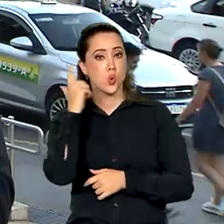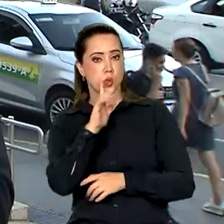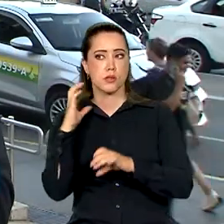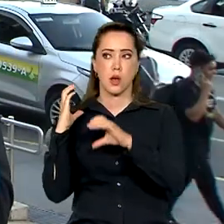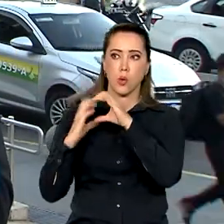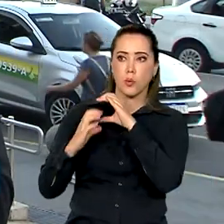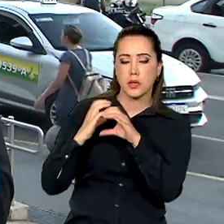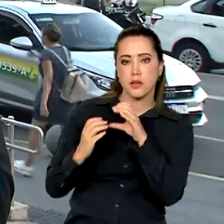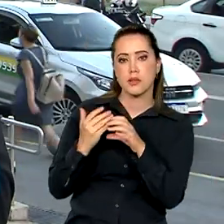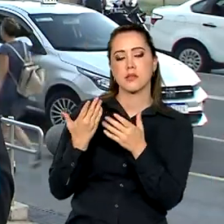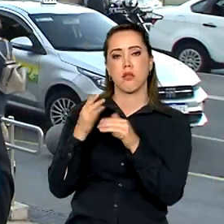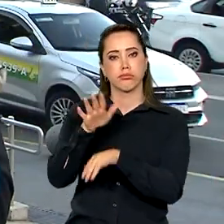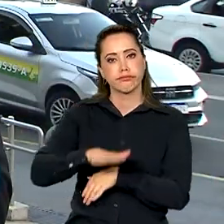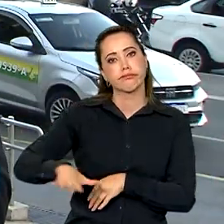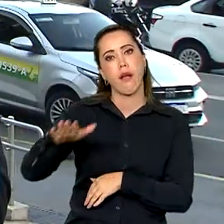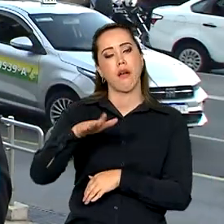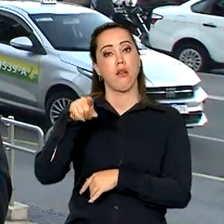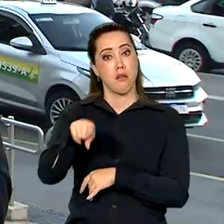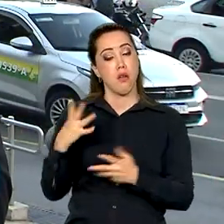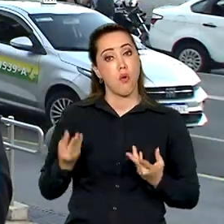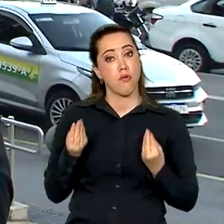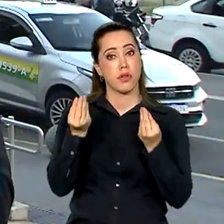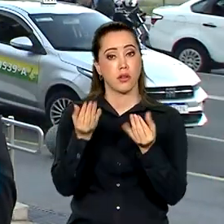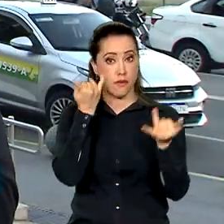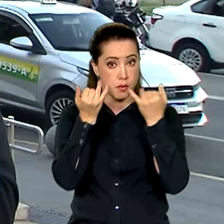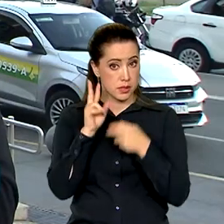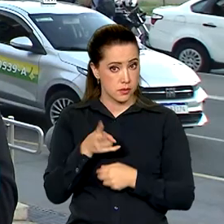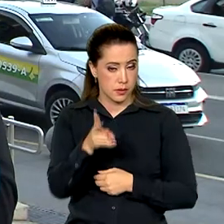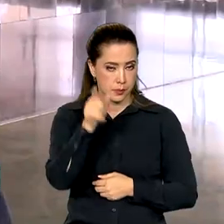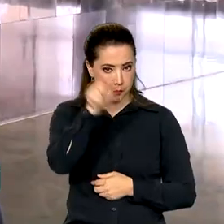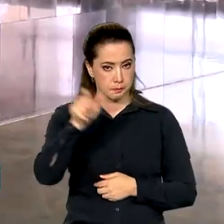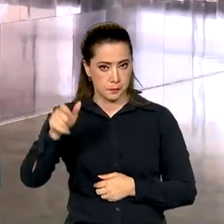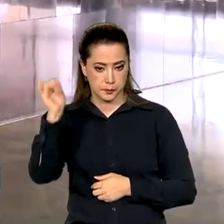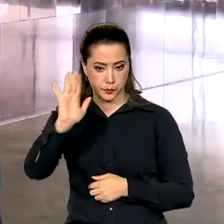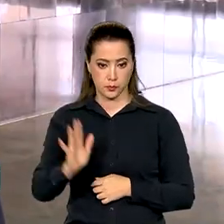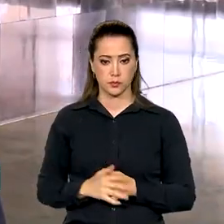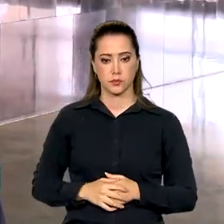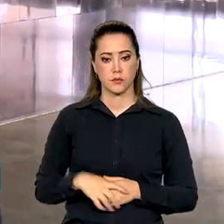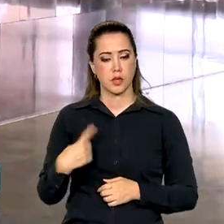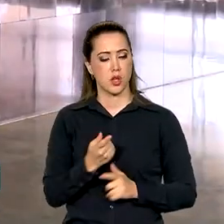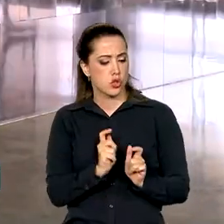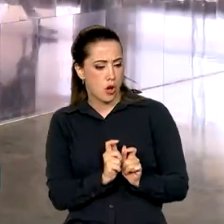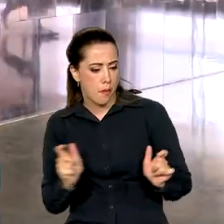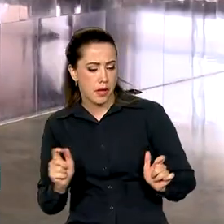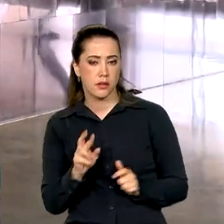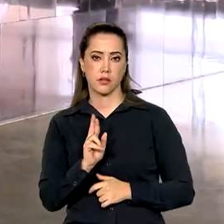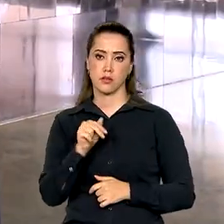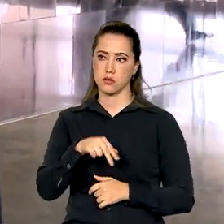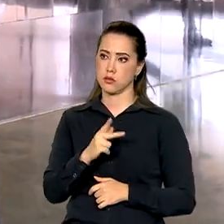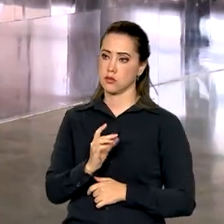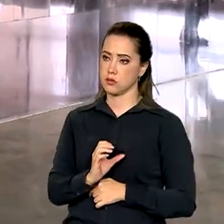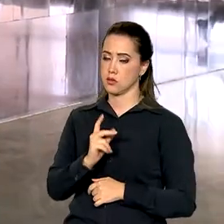comunicação pública com informação de qualidade, chegando a cada vez mais brasileiros. À medida que a gente expande a rede, nós vamos tendo